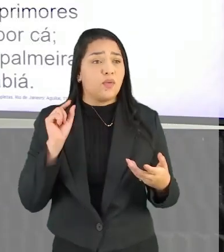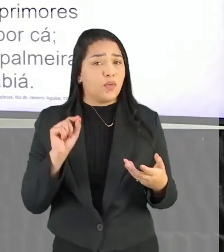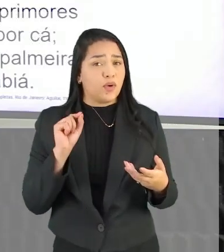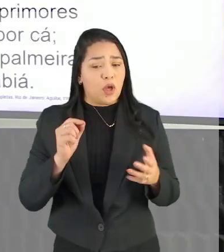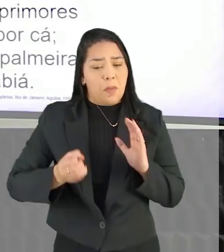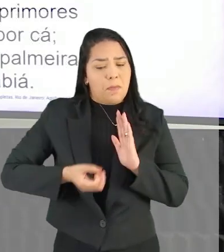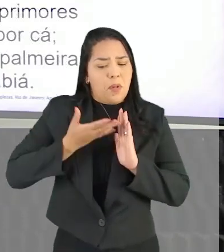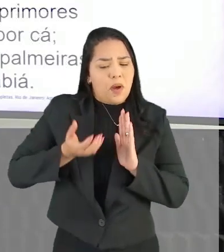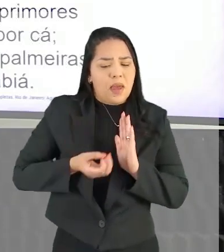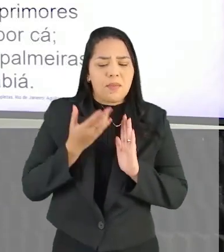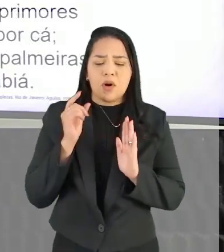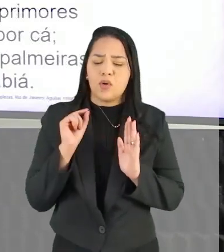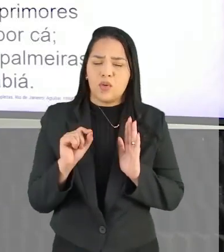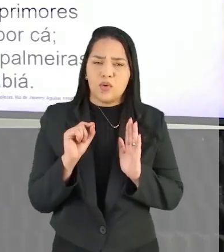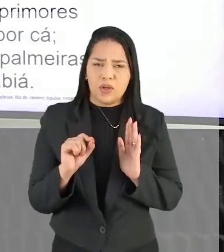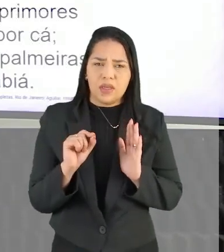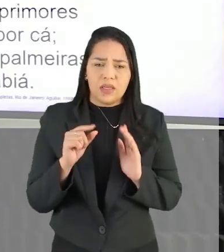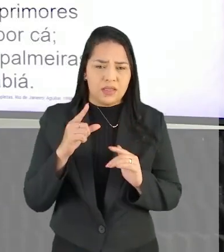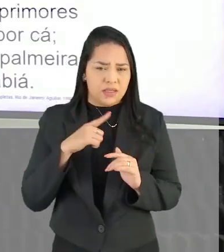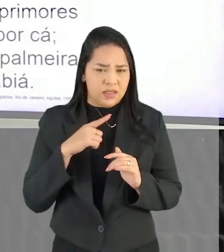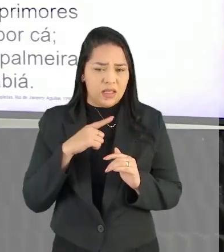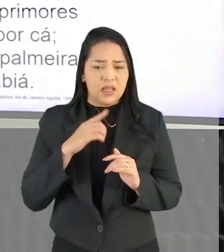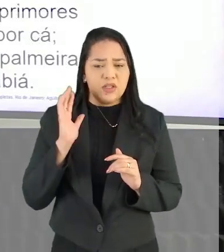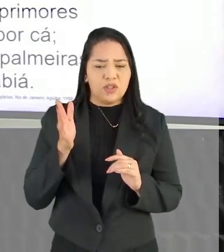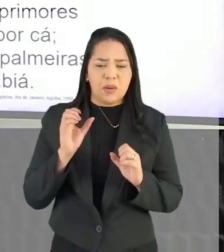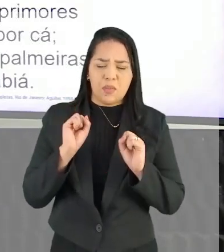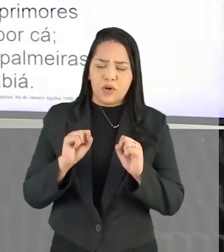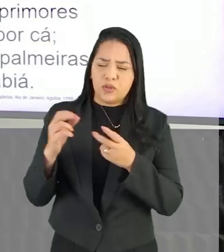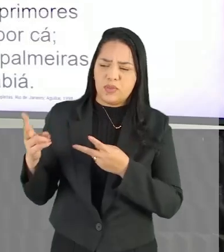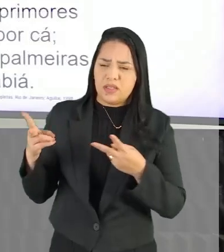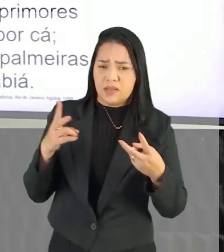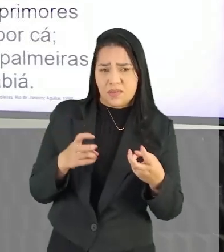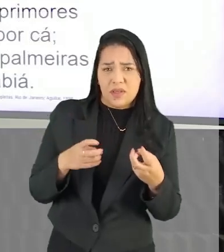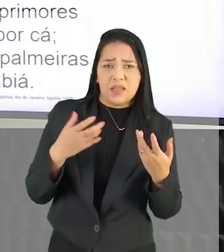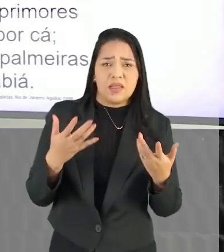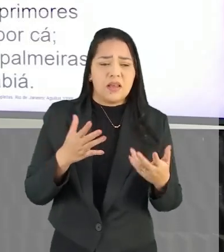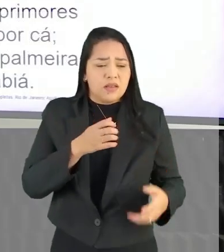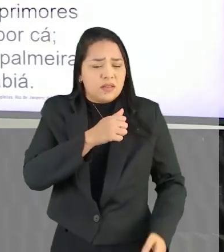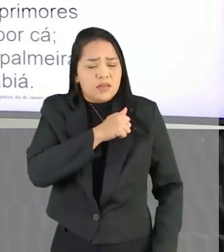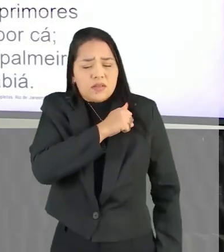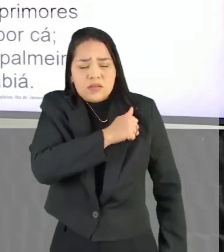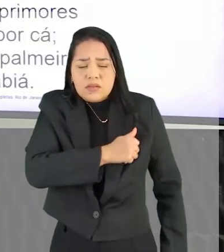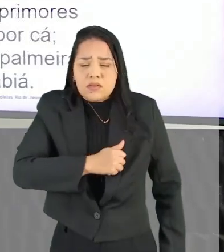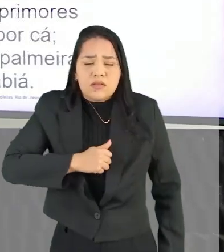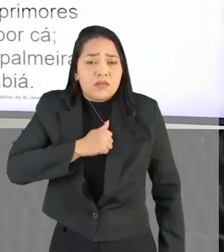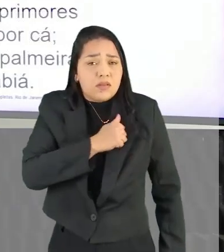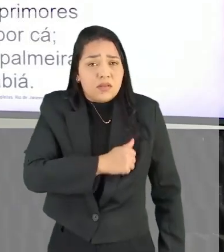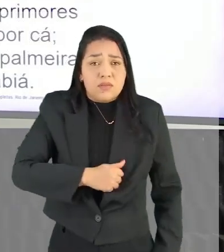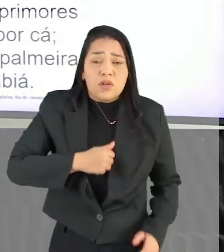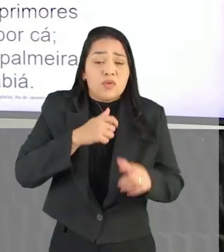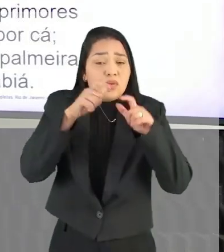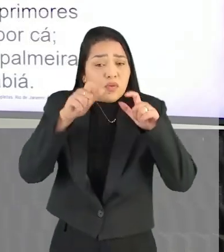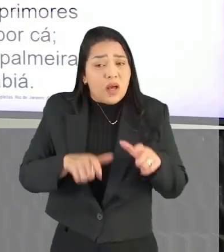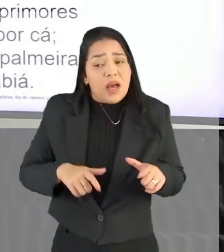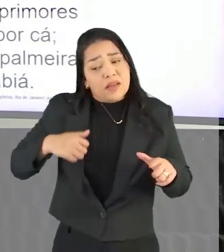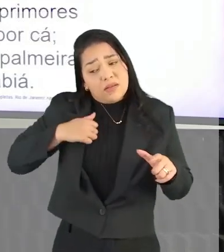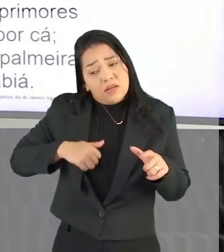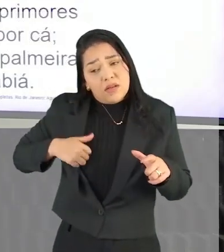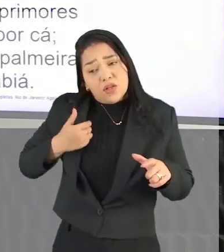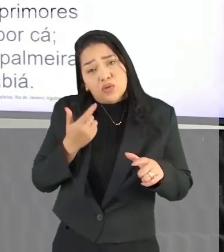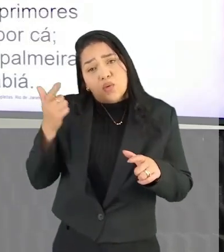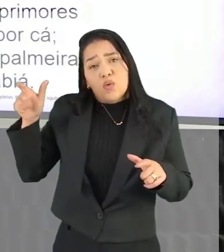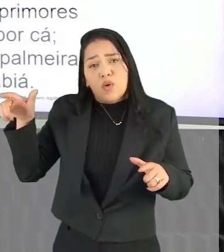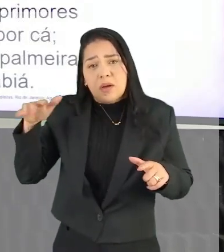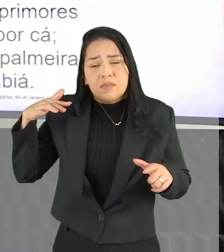poema aqui, que a gente percebe do Gonçalvo Dias, É, a gente percebe que alguém que está com saudosismo, Que está no lugar e está com saudade do